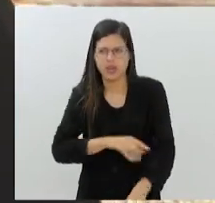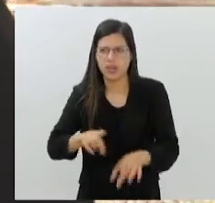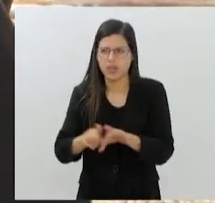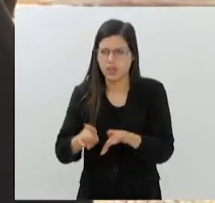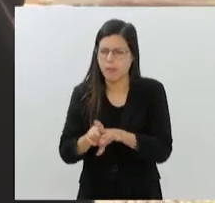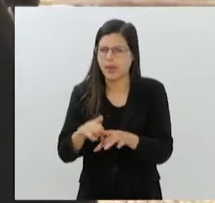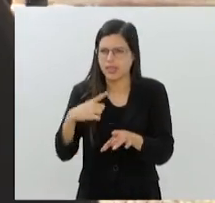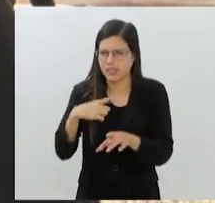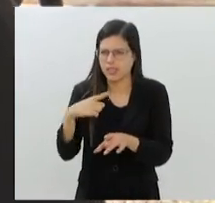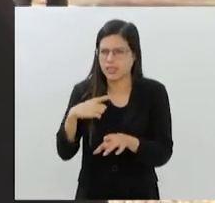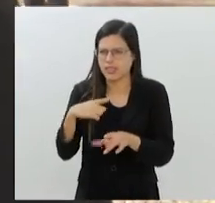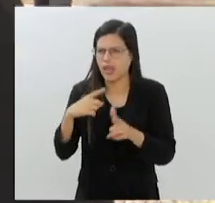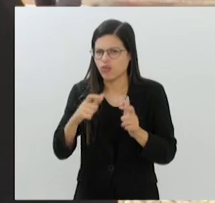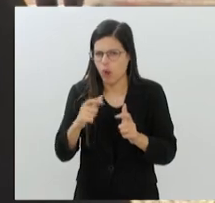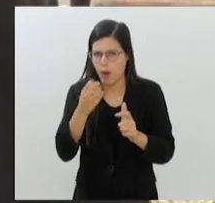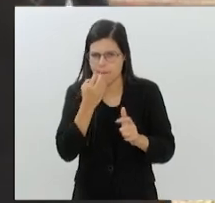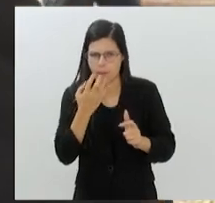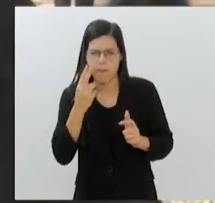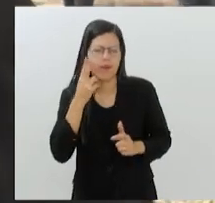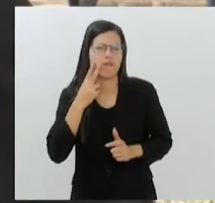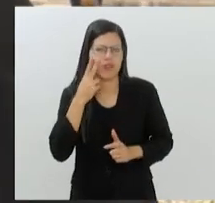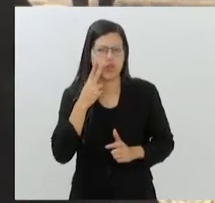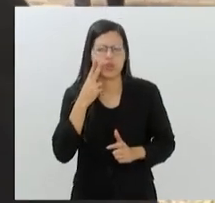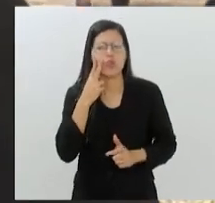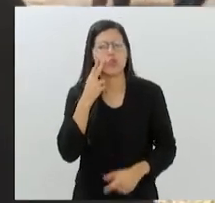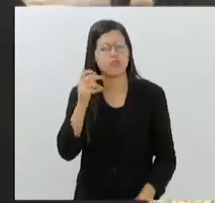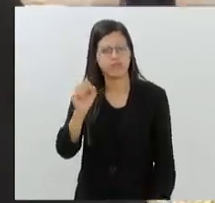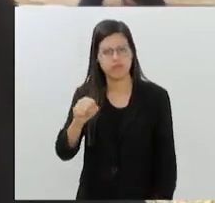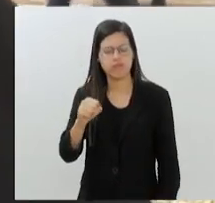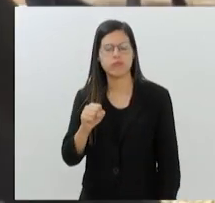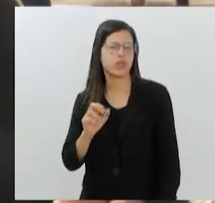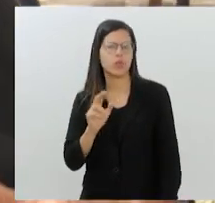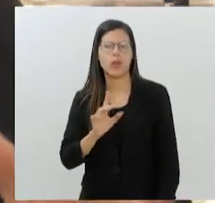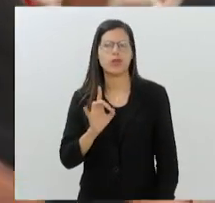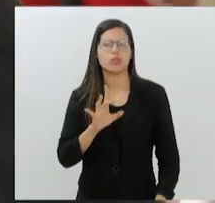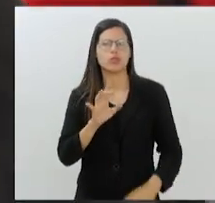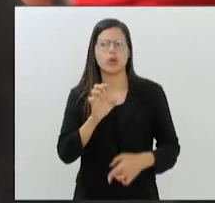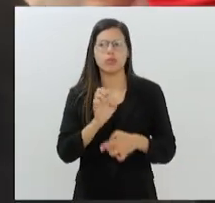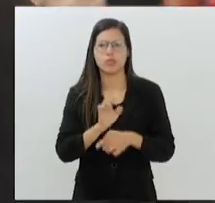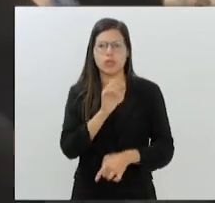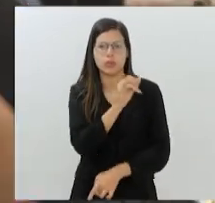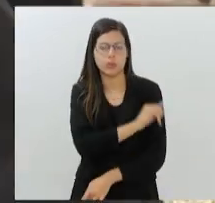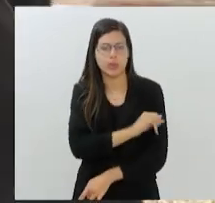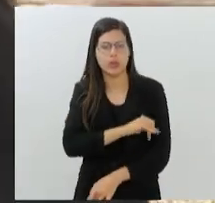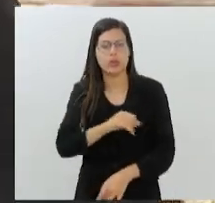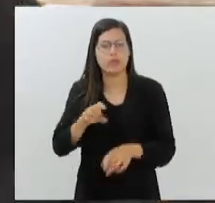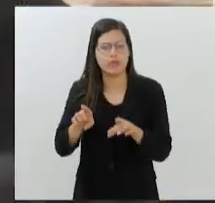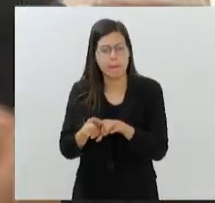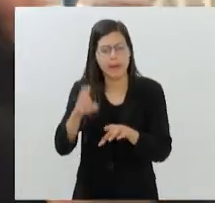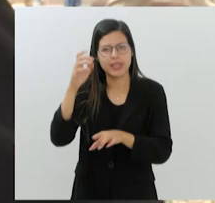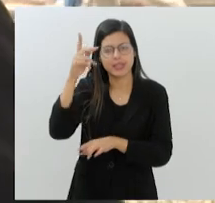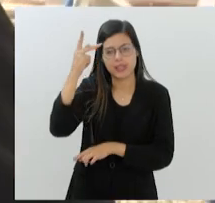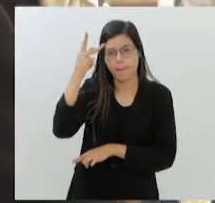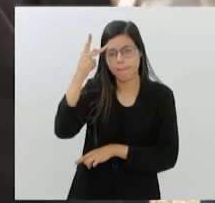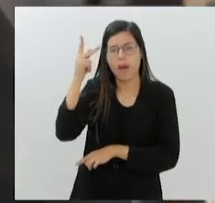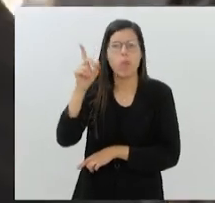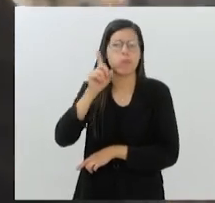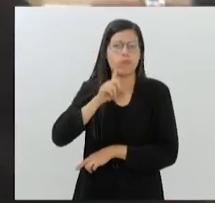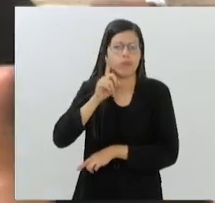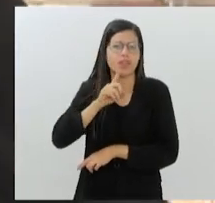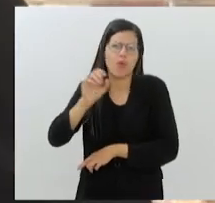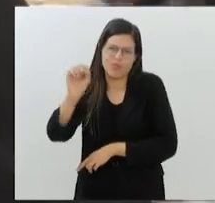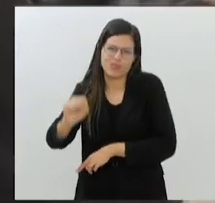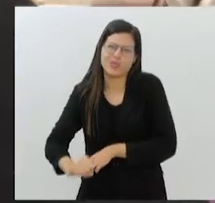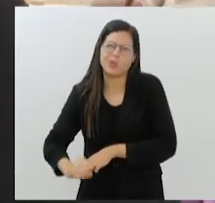promissor? Sim, com toda certeza. Não só o Estado do Rio de Janeiro, o Estado de São Paulo, o Estado de Minas Gerais, o Sul tem a